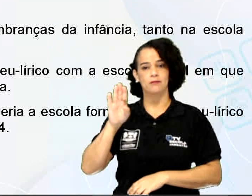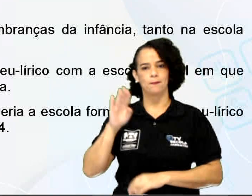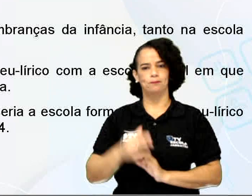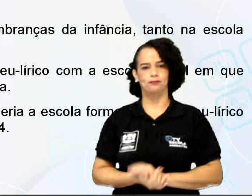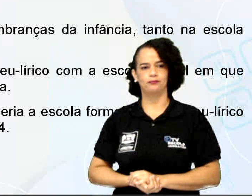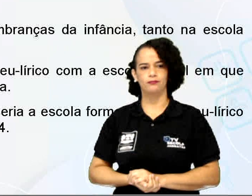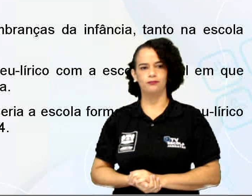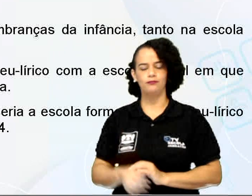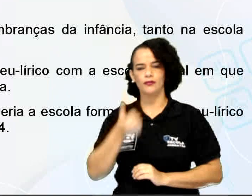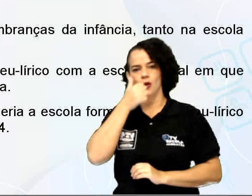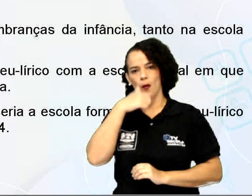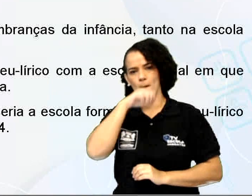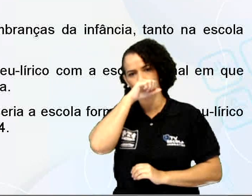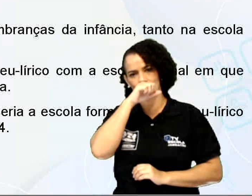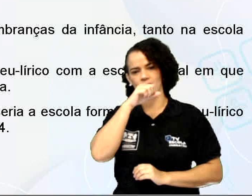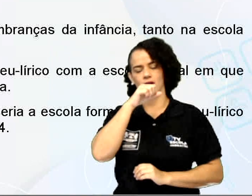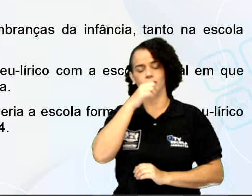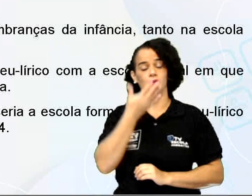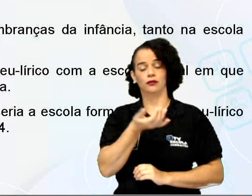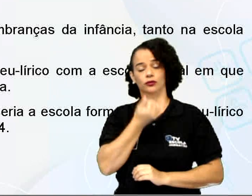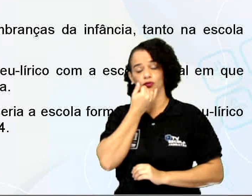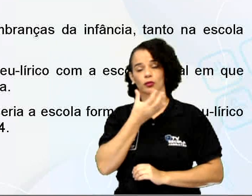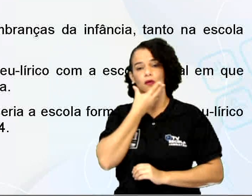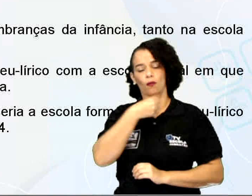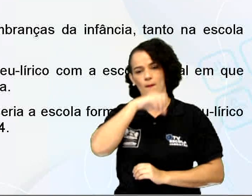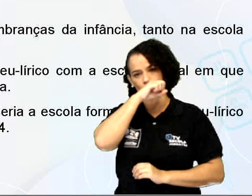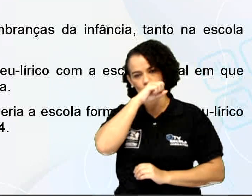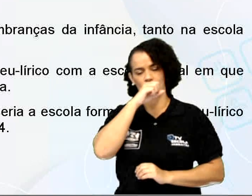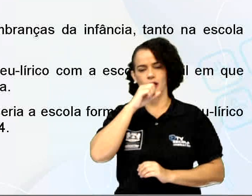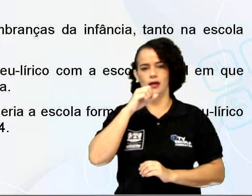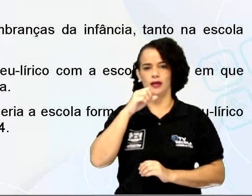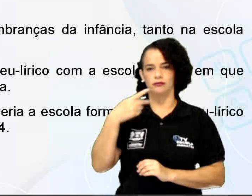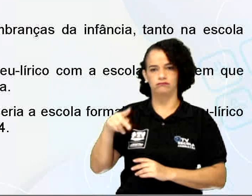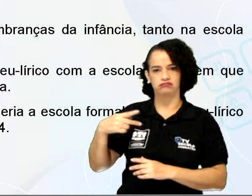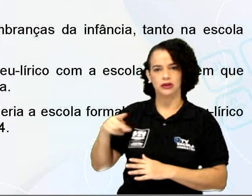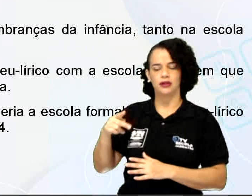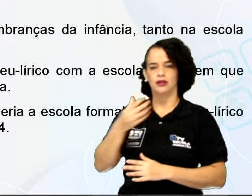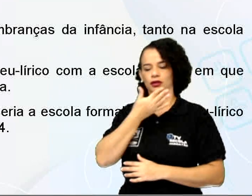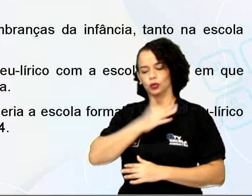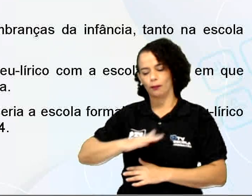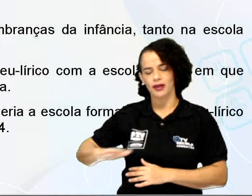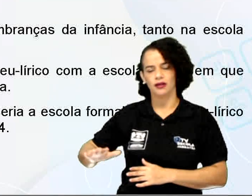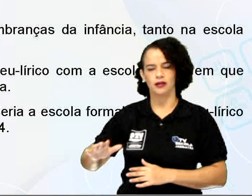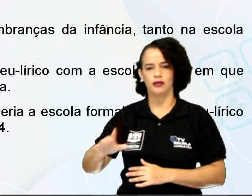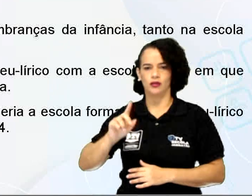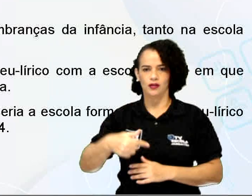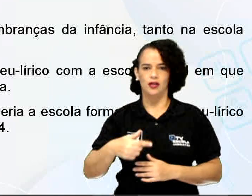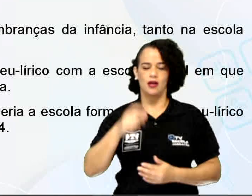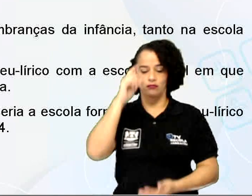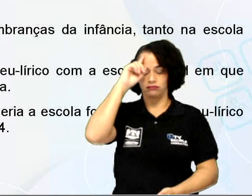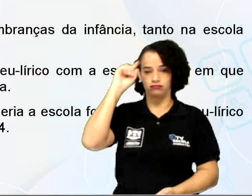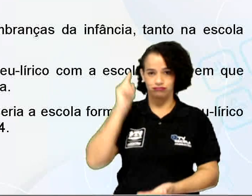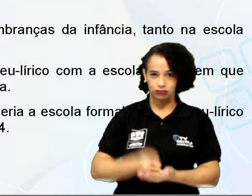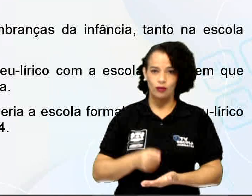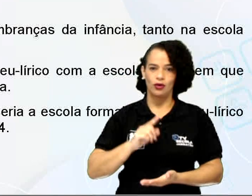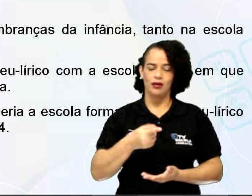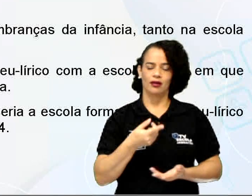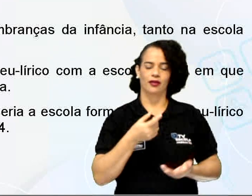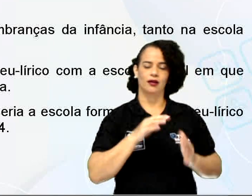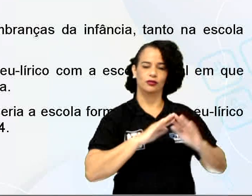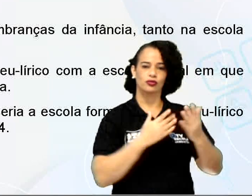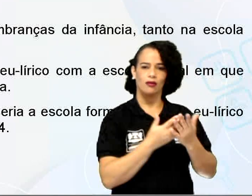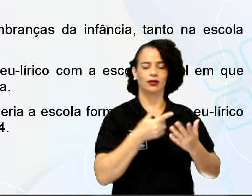O pai do menino seria dono da escola em que ele estudou, tendo sido esse o fator que o faz não gostar da estrutura